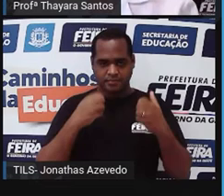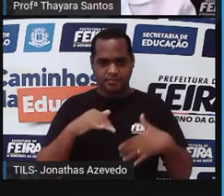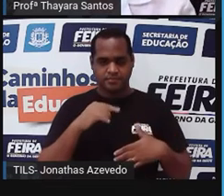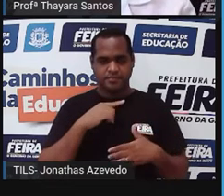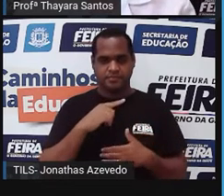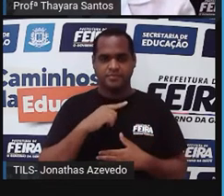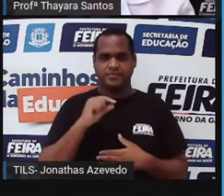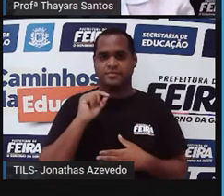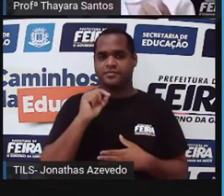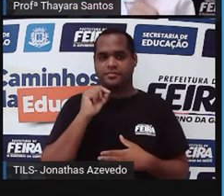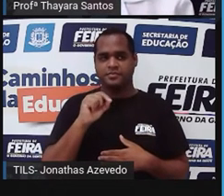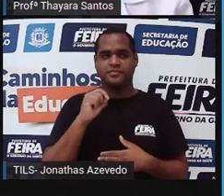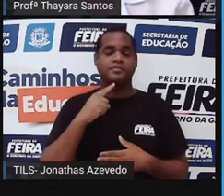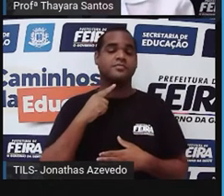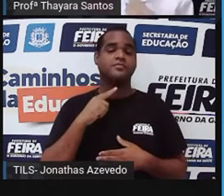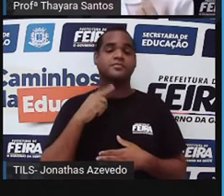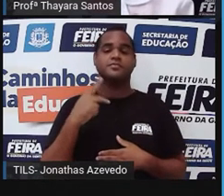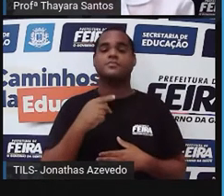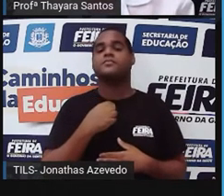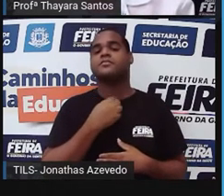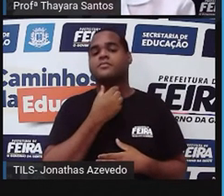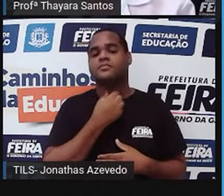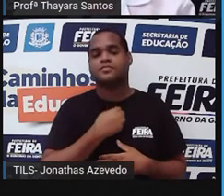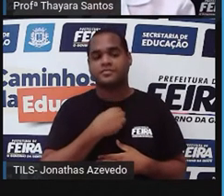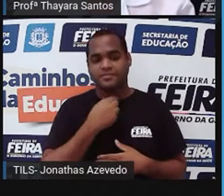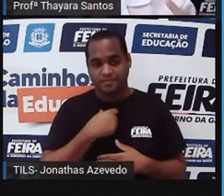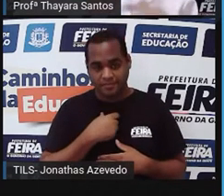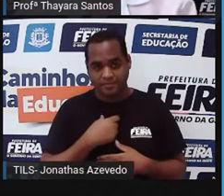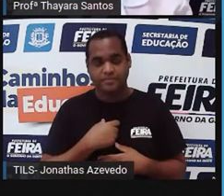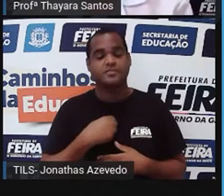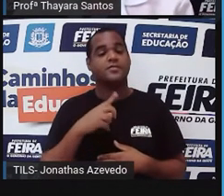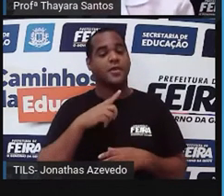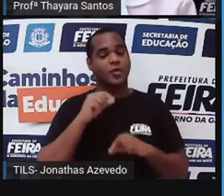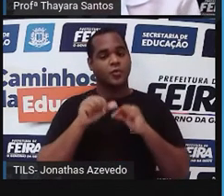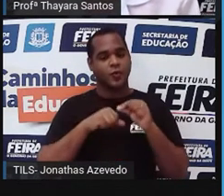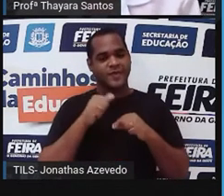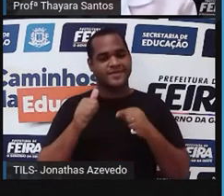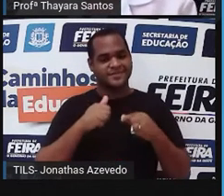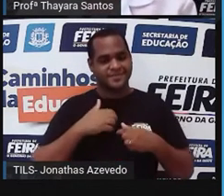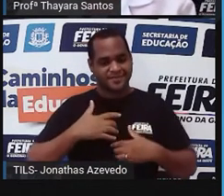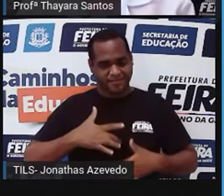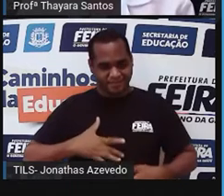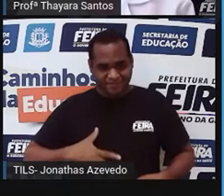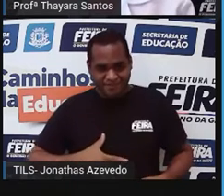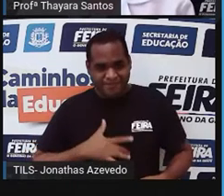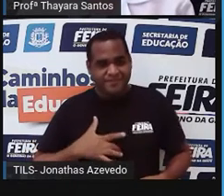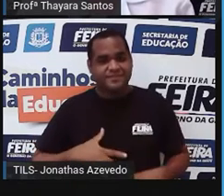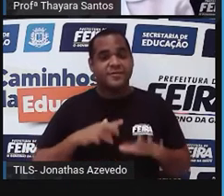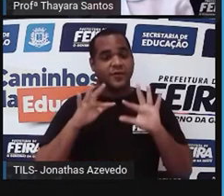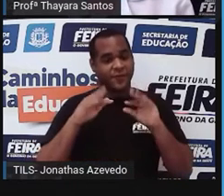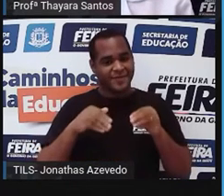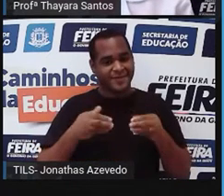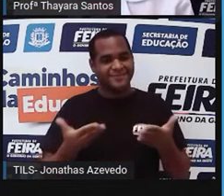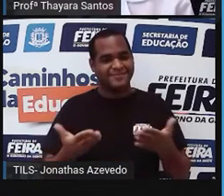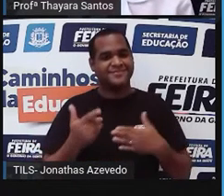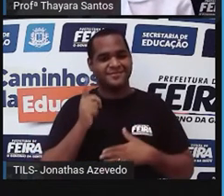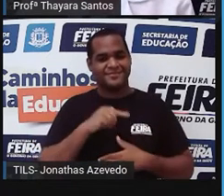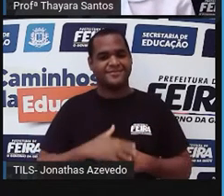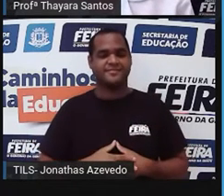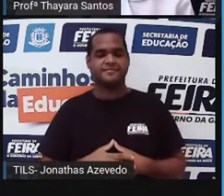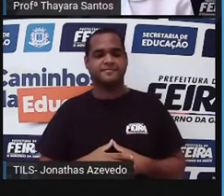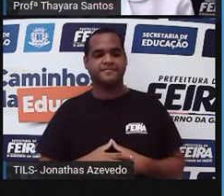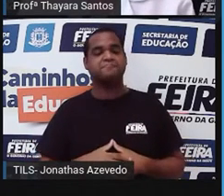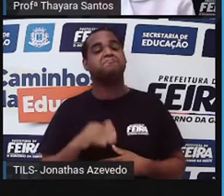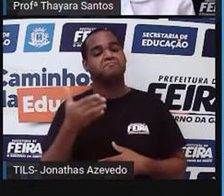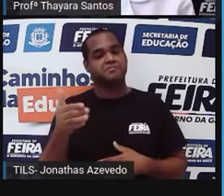esôfago faz? O esôfago, ele vai conduzir esse bolo alimentar para o estômago, que vai estar lá no final dele. Então, quando